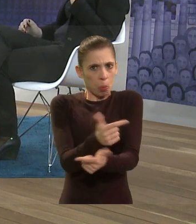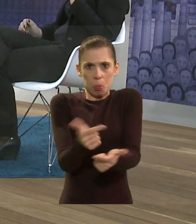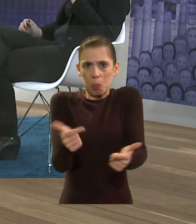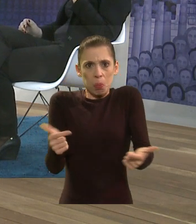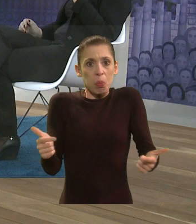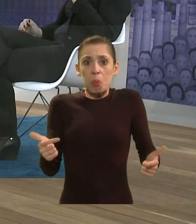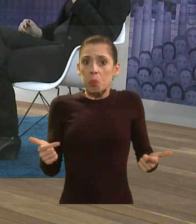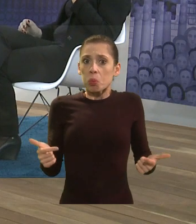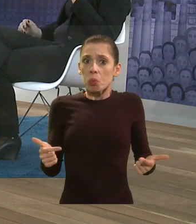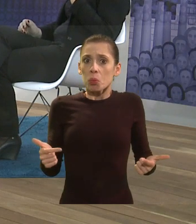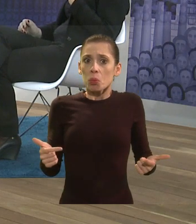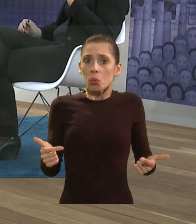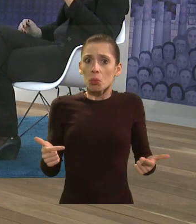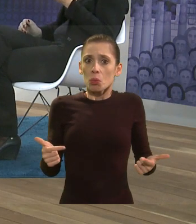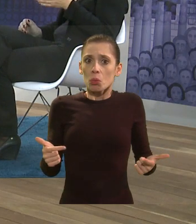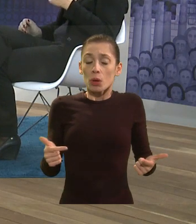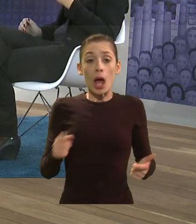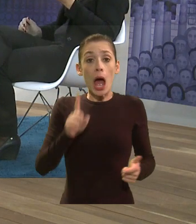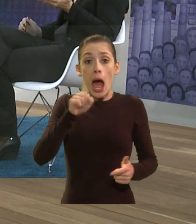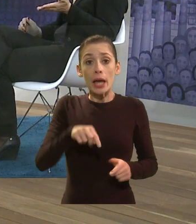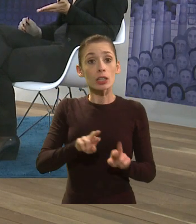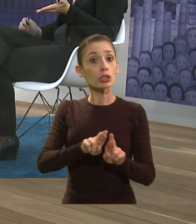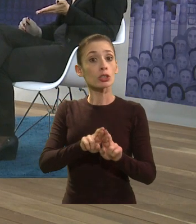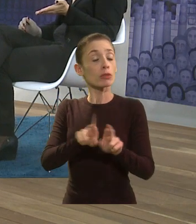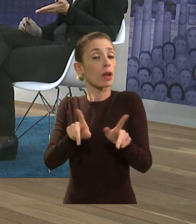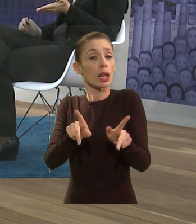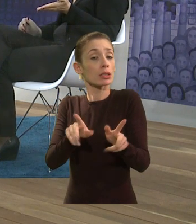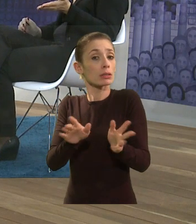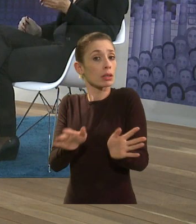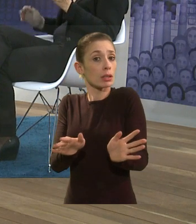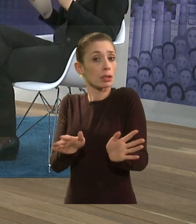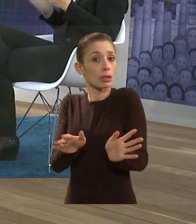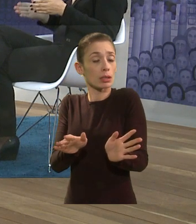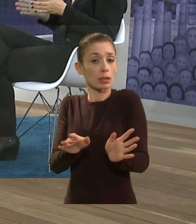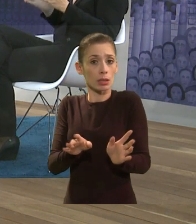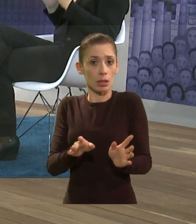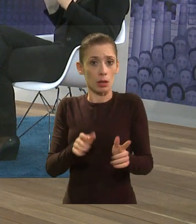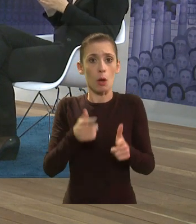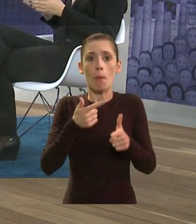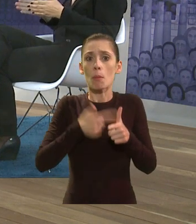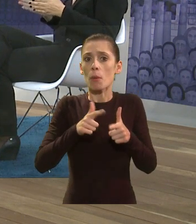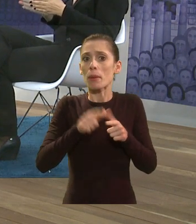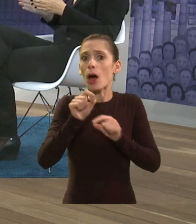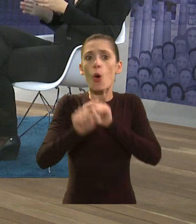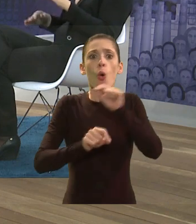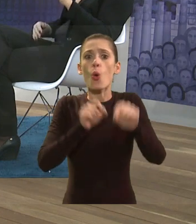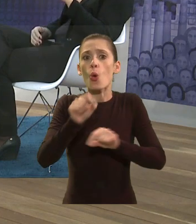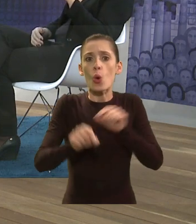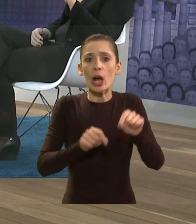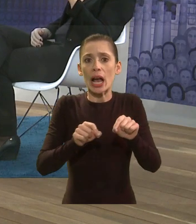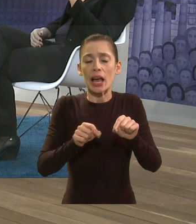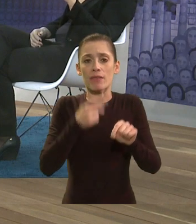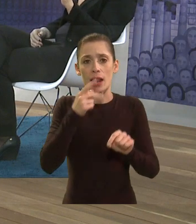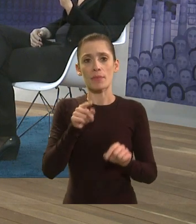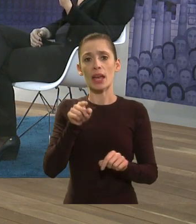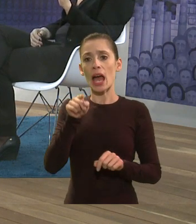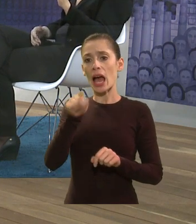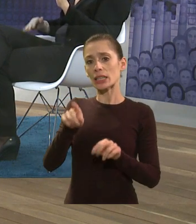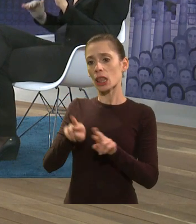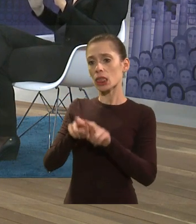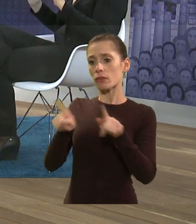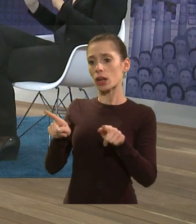surdo ao contrário eu acho assim é uma diferença o problema é a gente qualifica essa diferença é